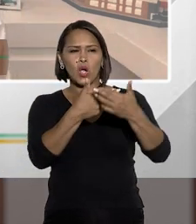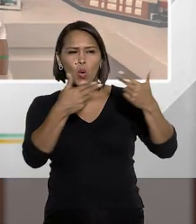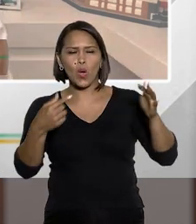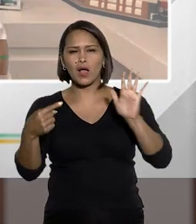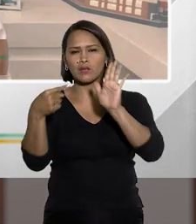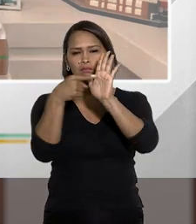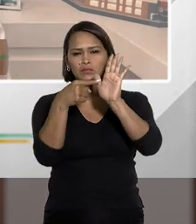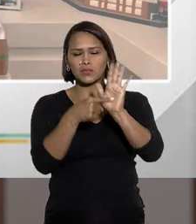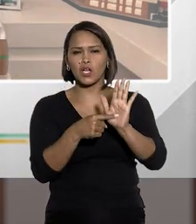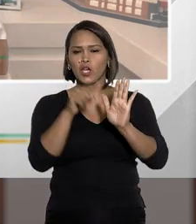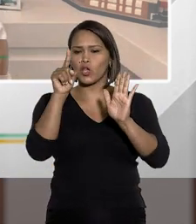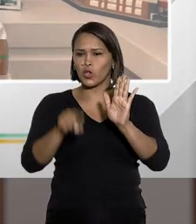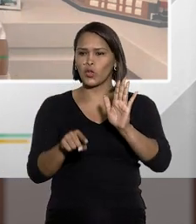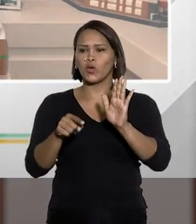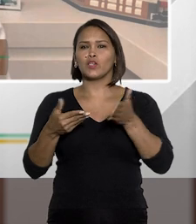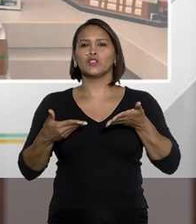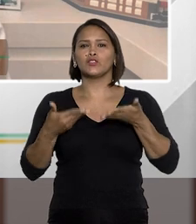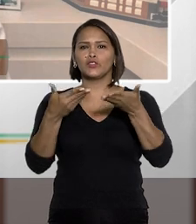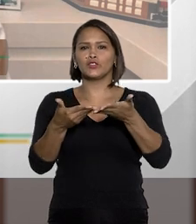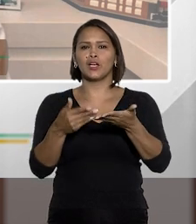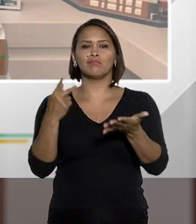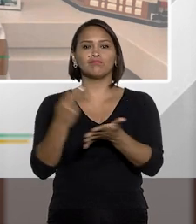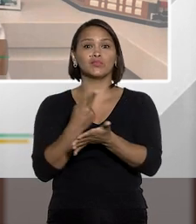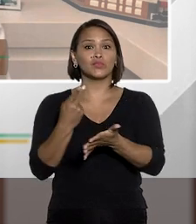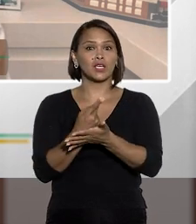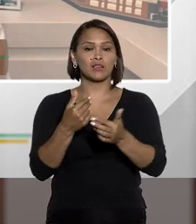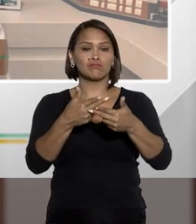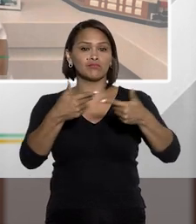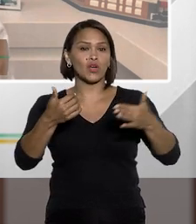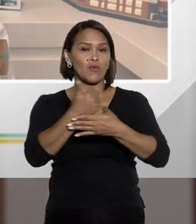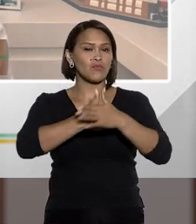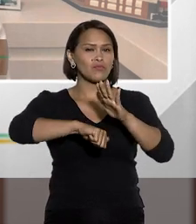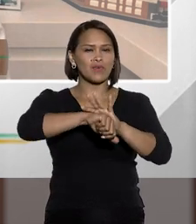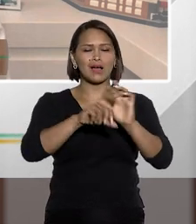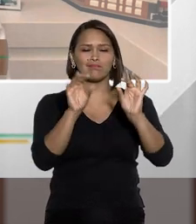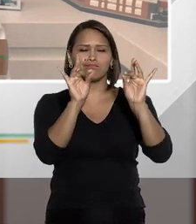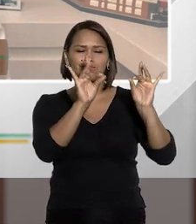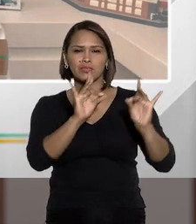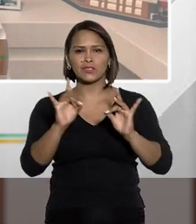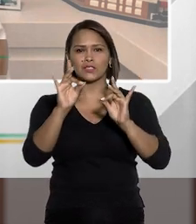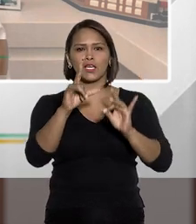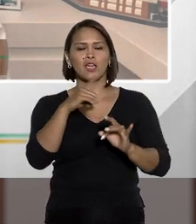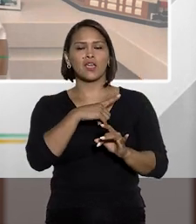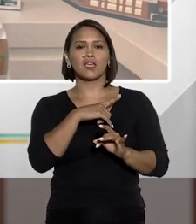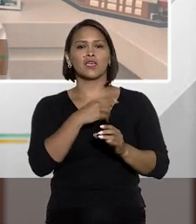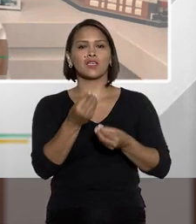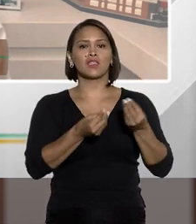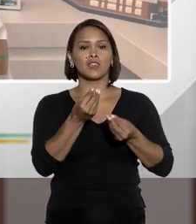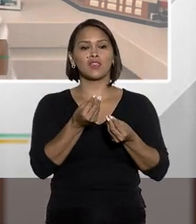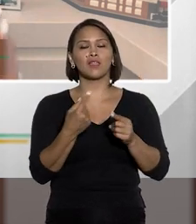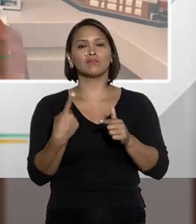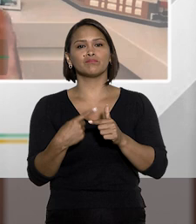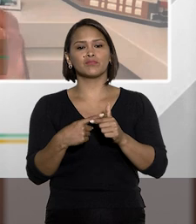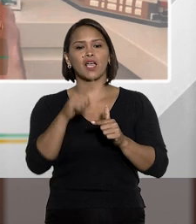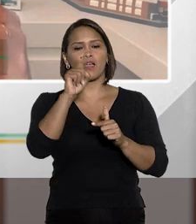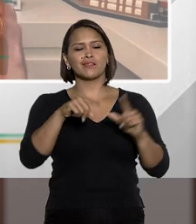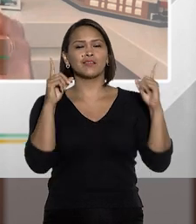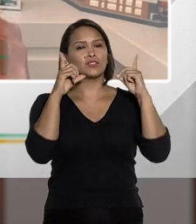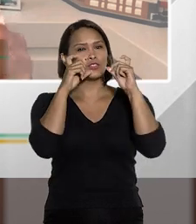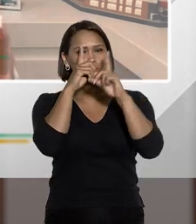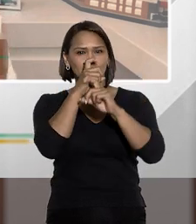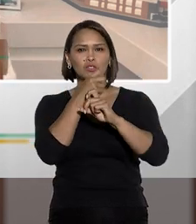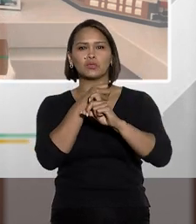denúncias, por exemplo, o Rogério já ofereceu por prevaricação? São casos raríssimos que nós temos, exatamente